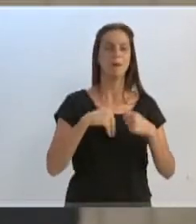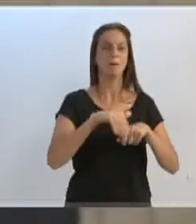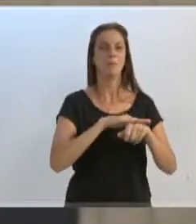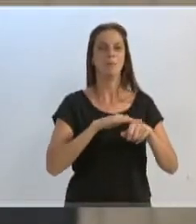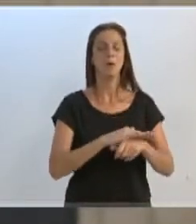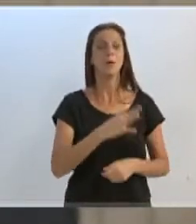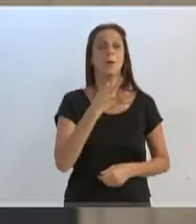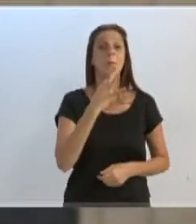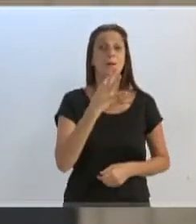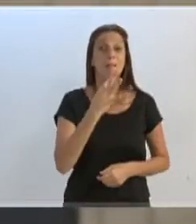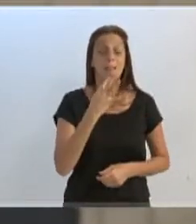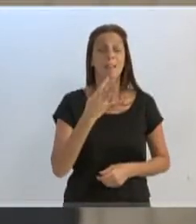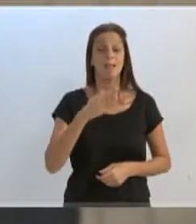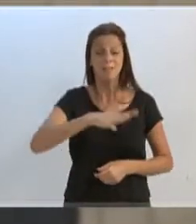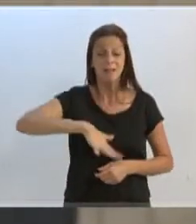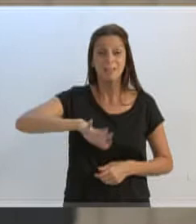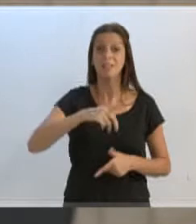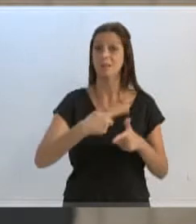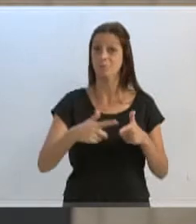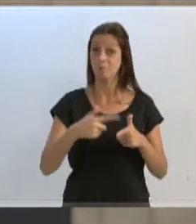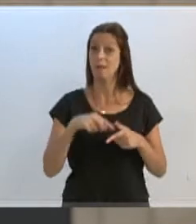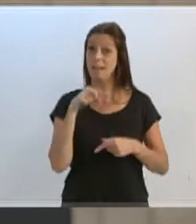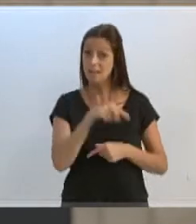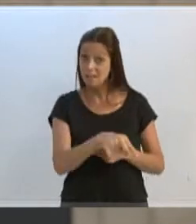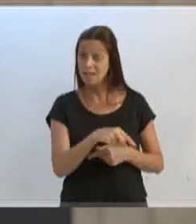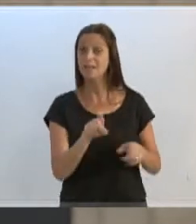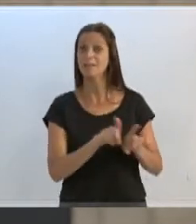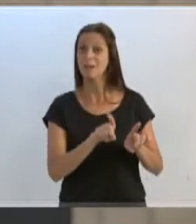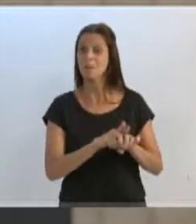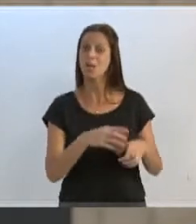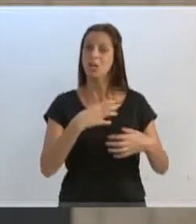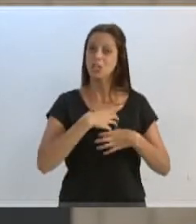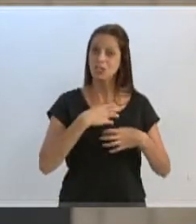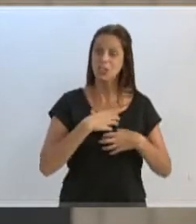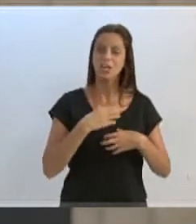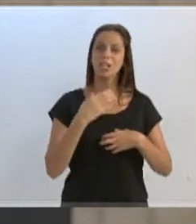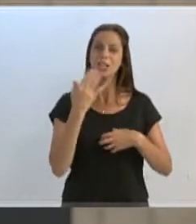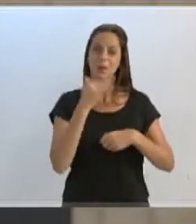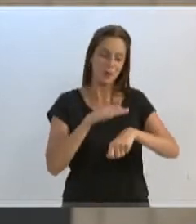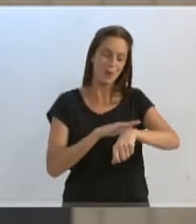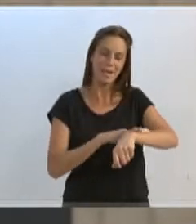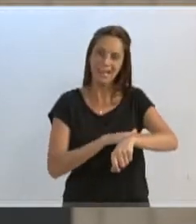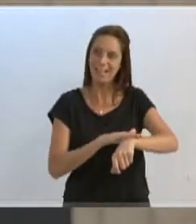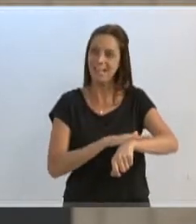conhece os problemas da região. Ele conquistou, inclusive, ele, que é meio escurinho assim, que nem nós,